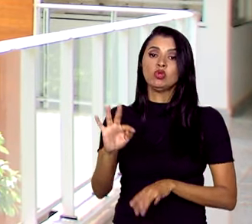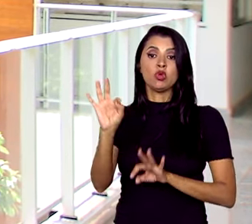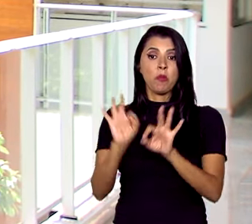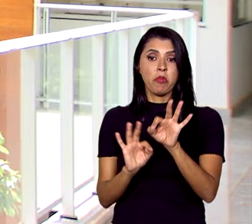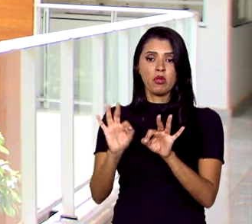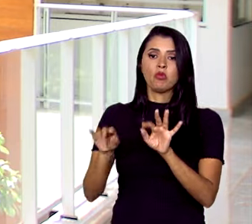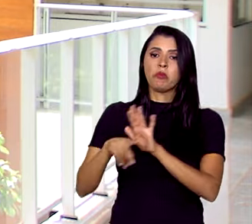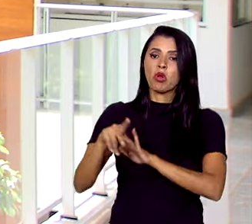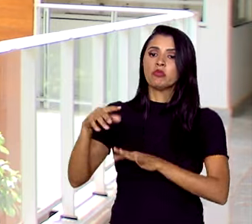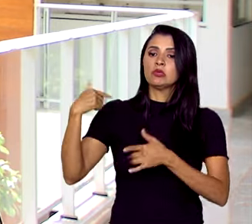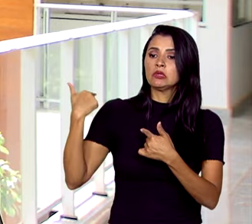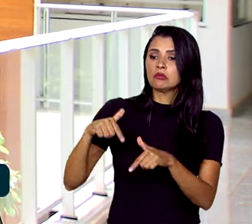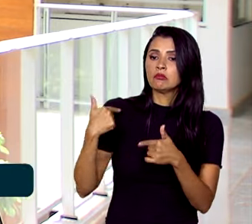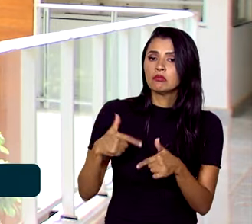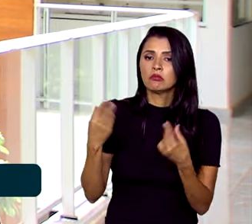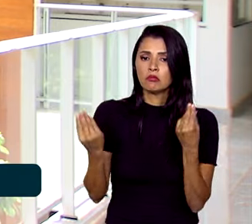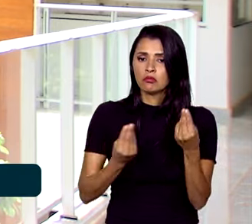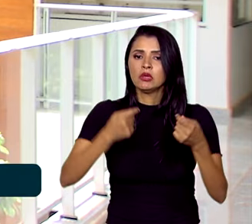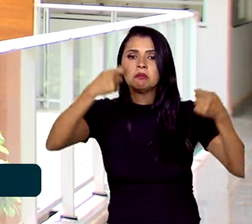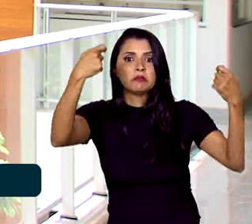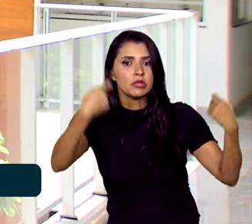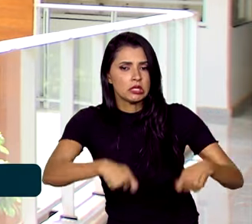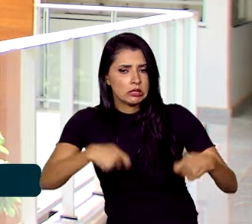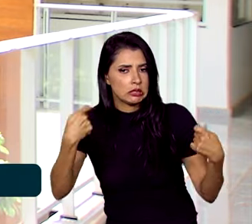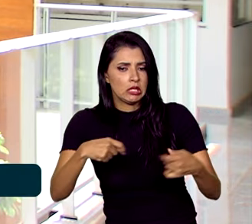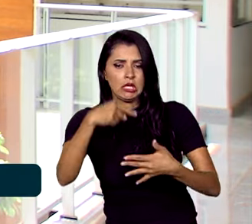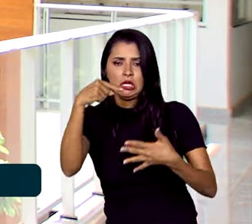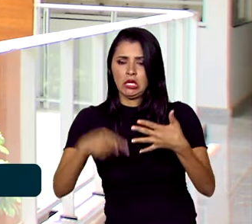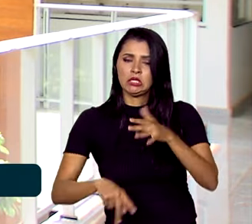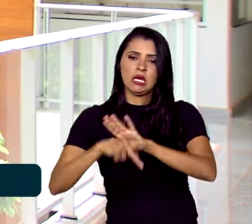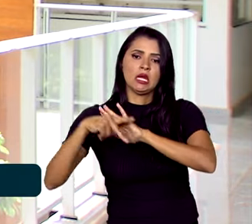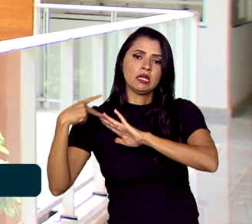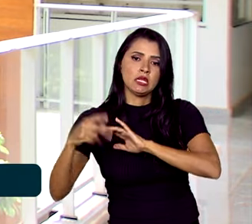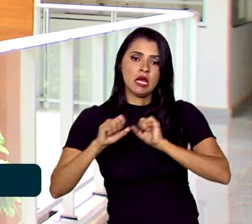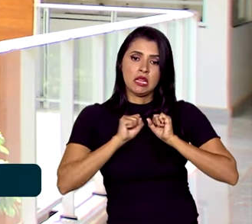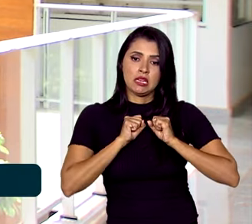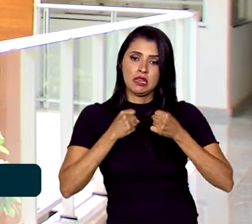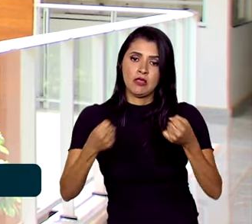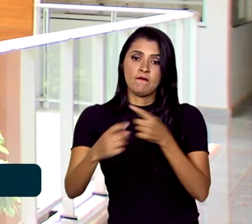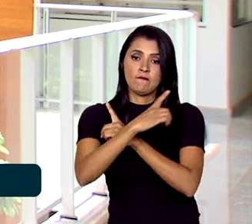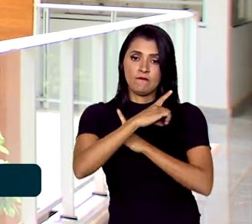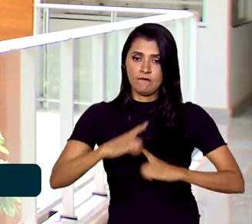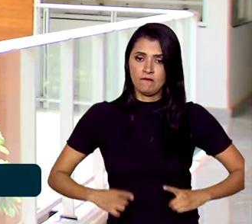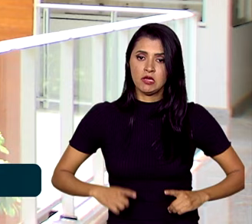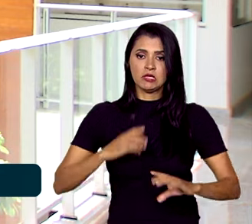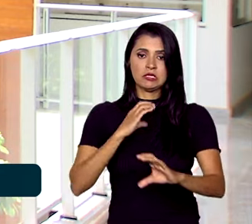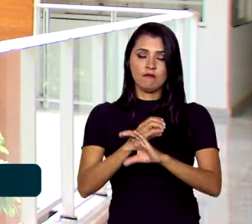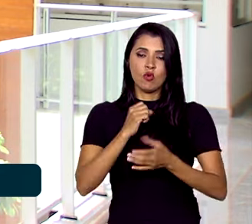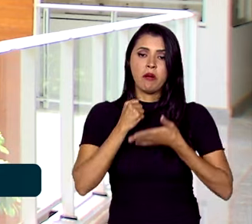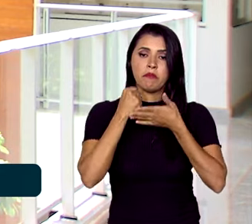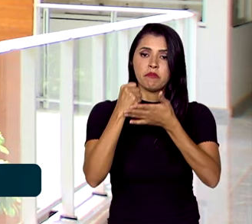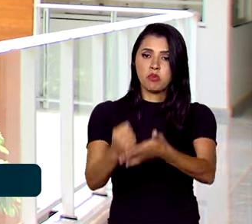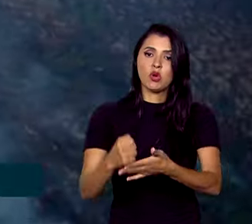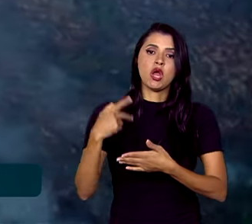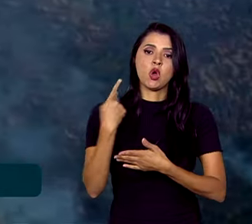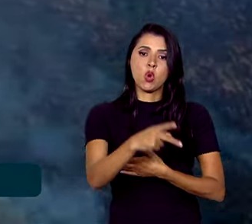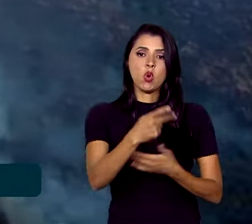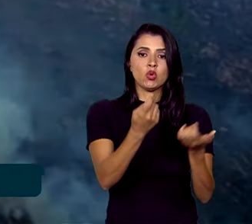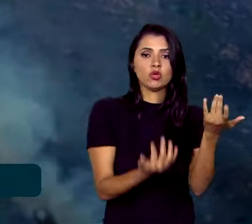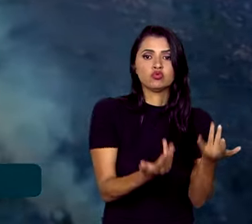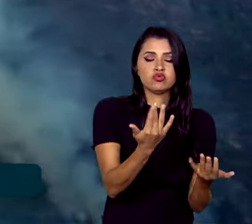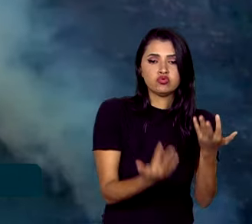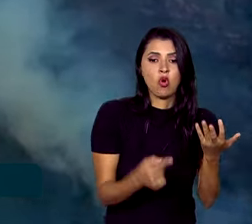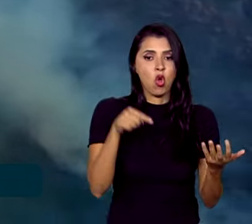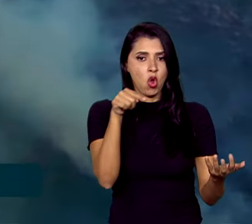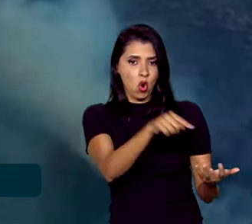trabalho daquilo que for necessário por parte da Defesa Civil Nacional apoiar nas atividades de combate ao incêndio. O